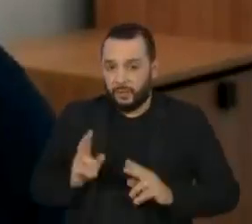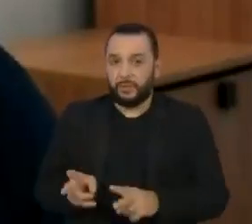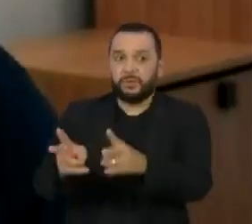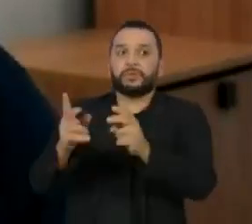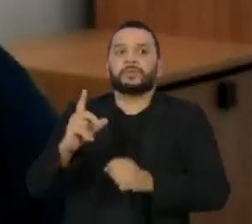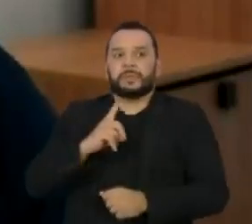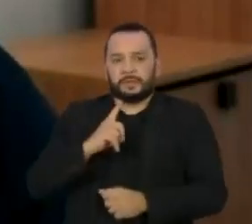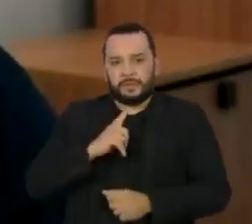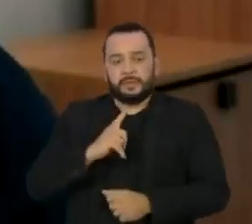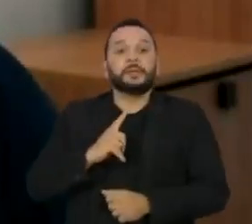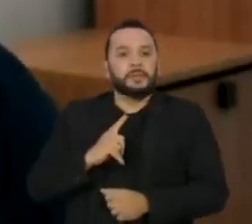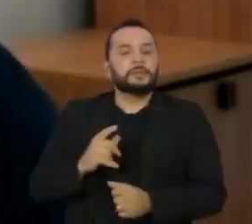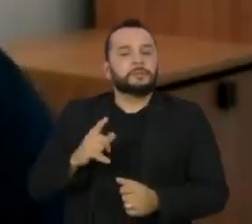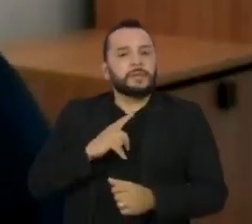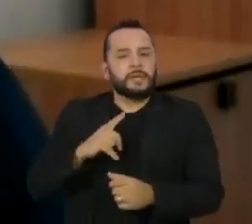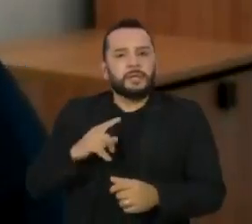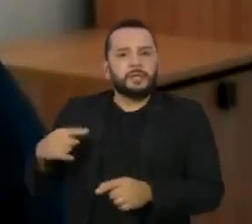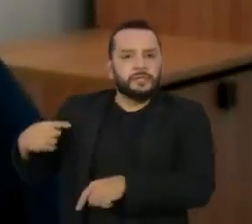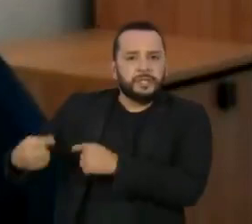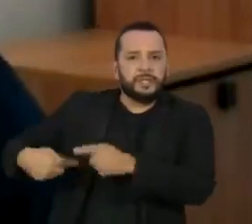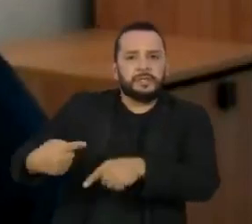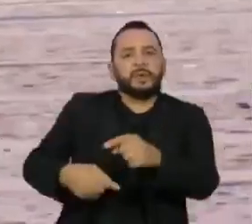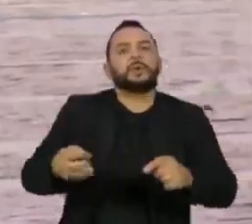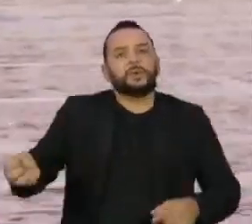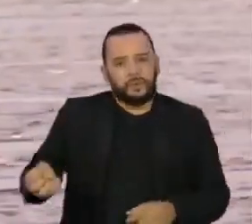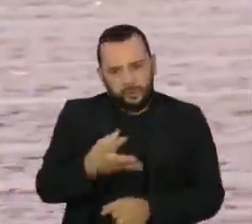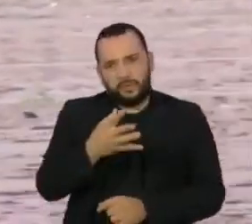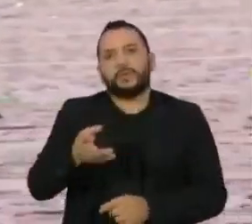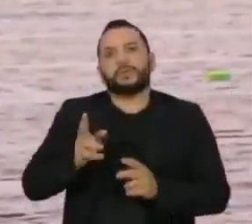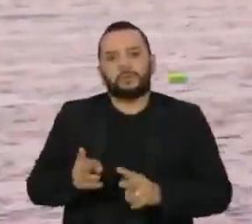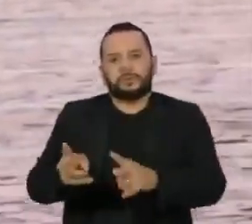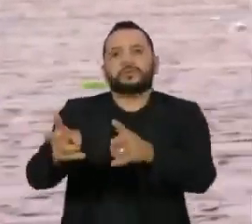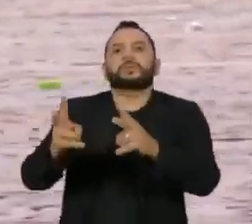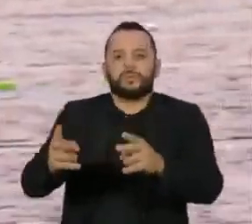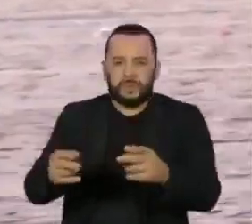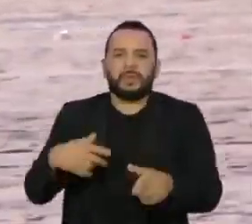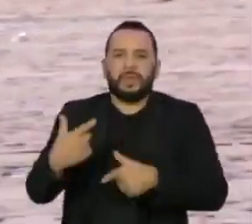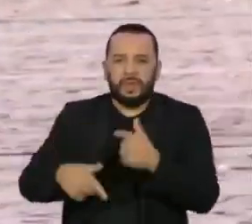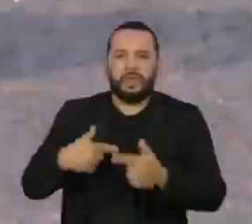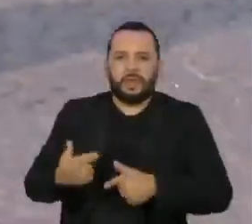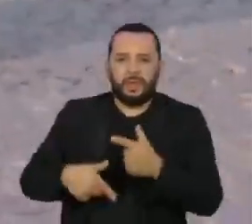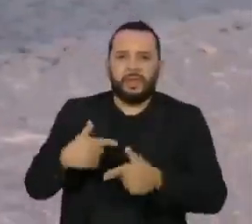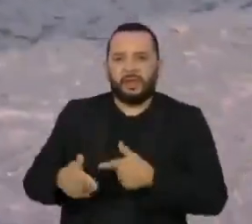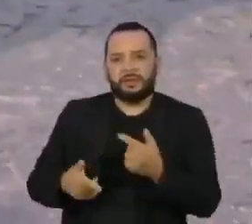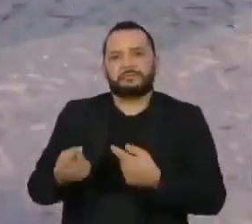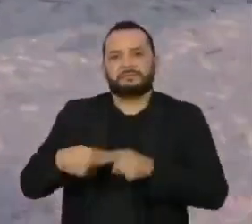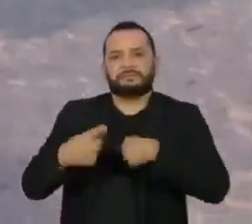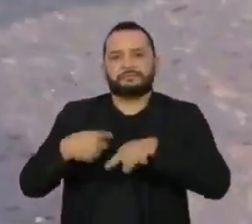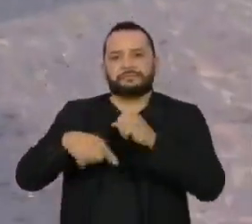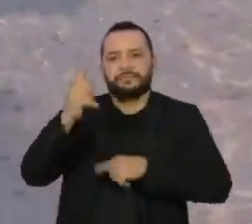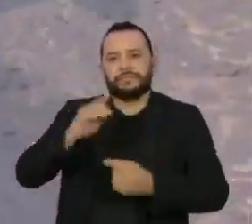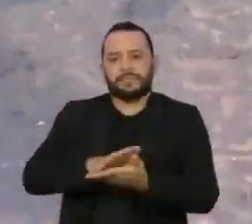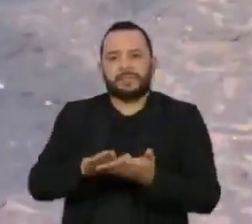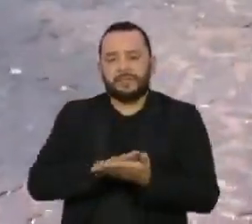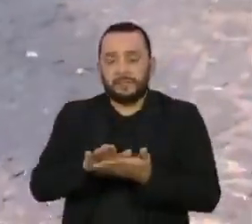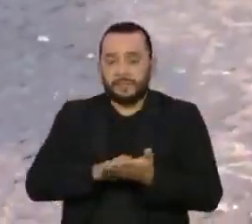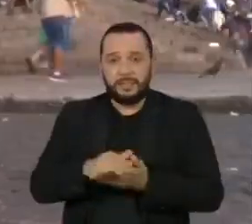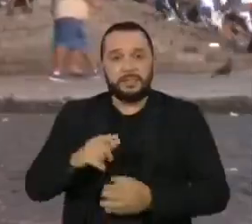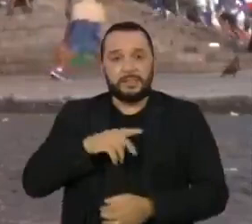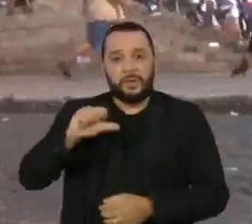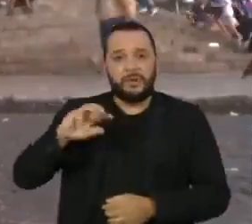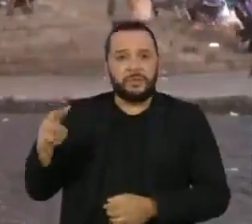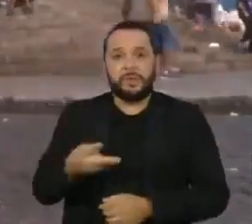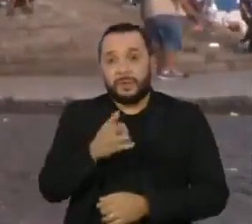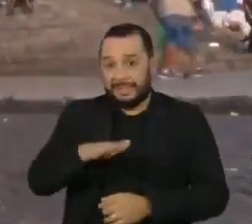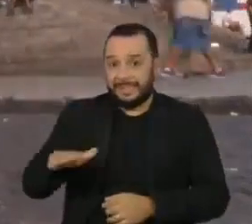vem trazer uma nova geração que vai de novo nesse ciclo. 9 milhões de crianças e adolescentes correm risco de ingressar na situação